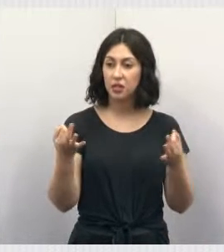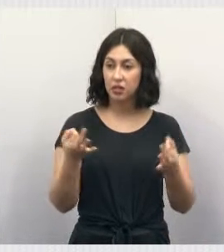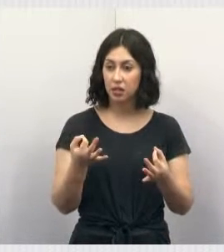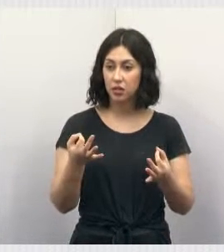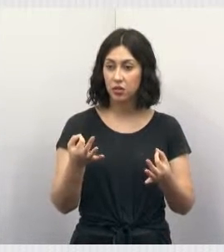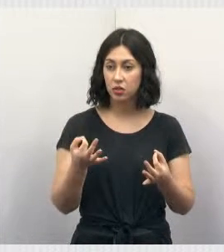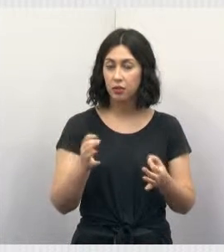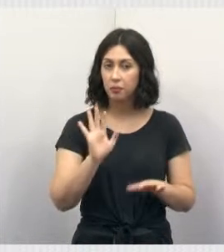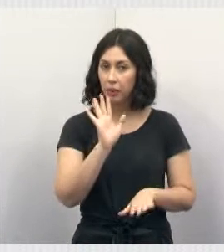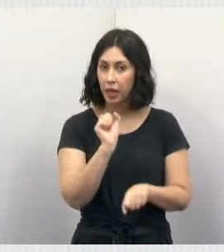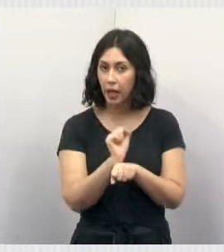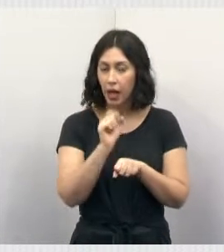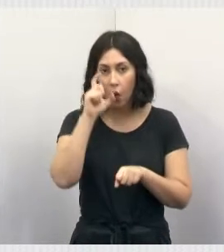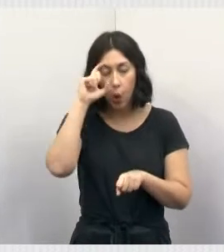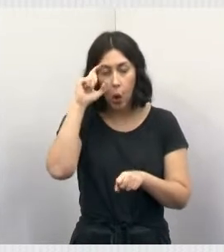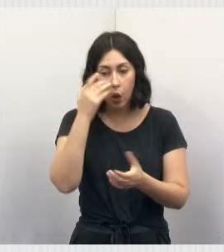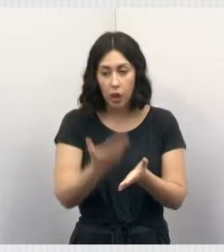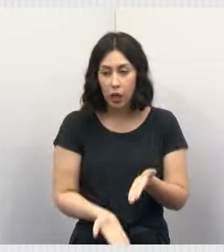pouquinho, porque meu óculos caiu.